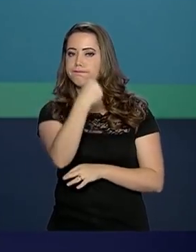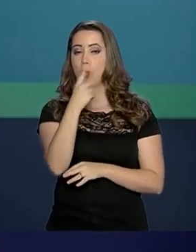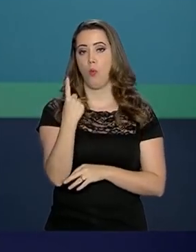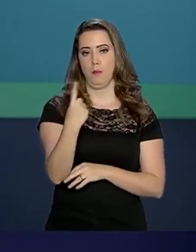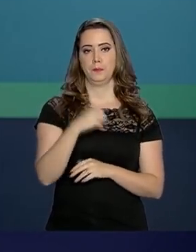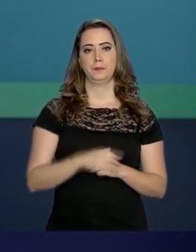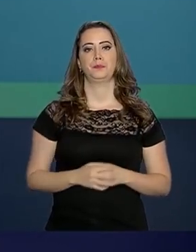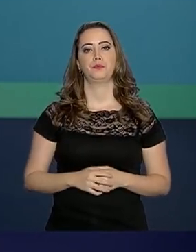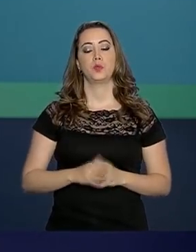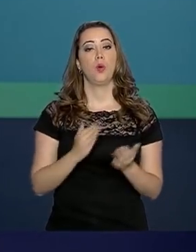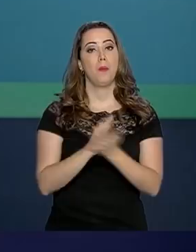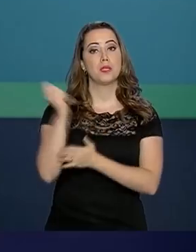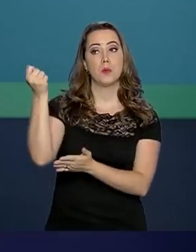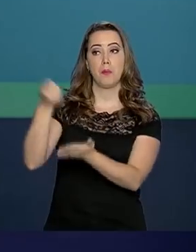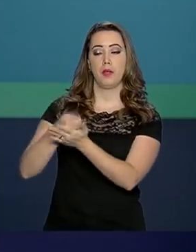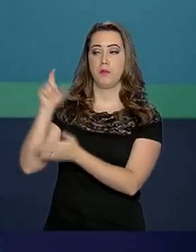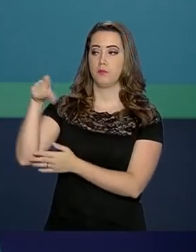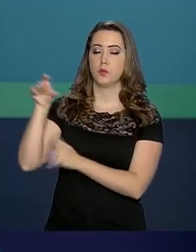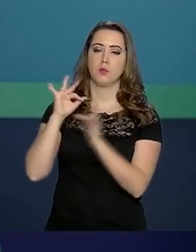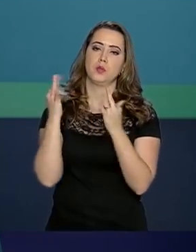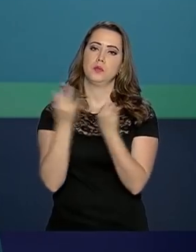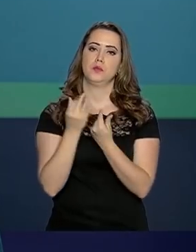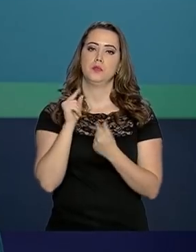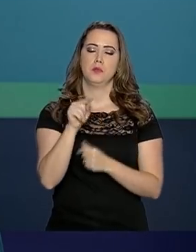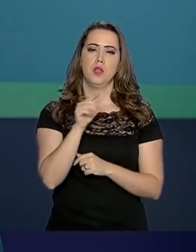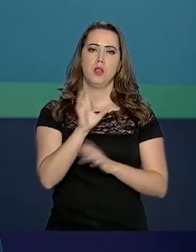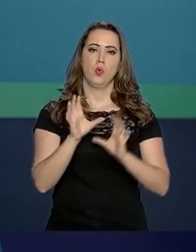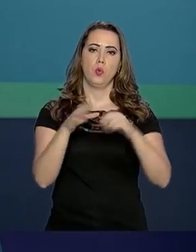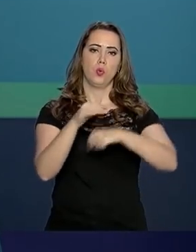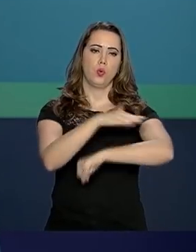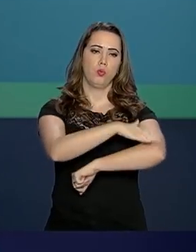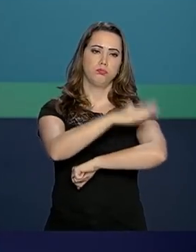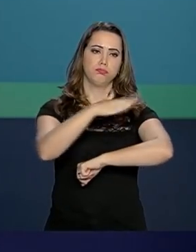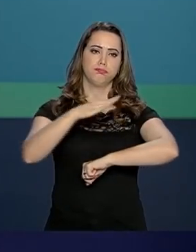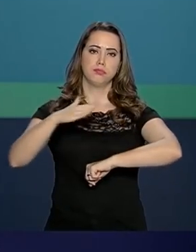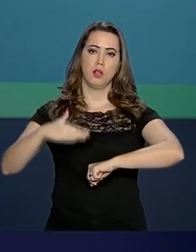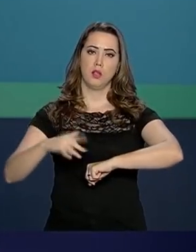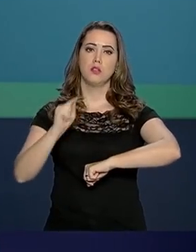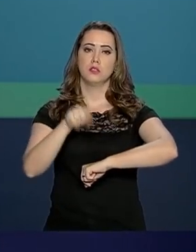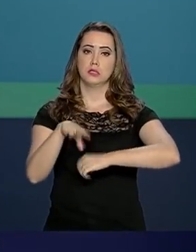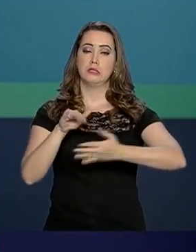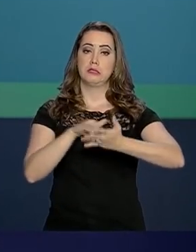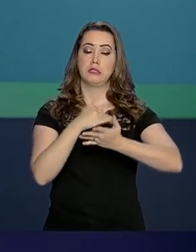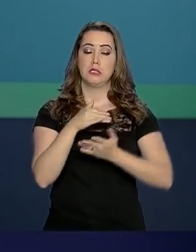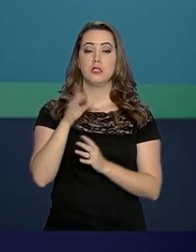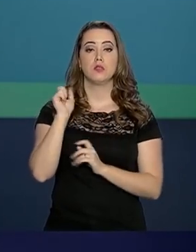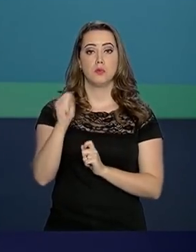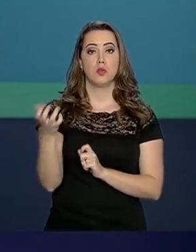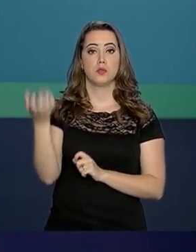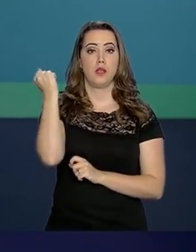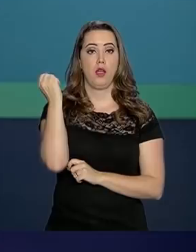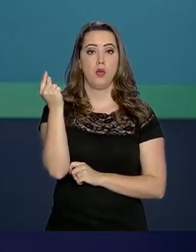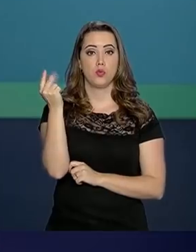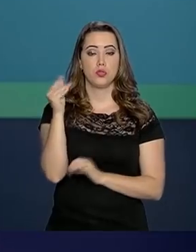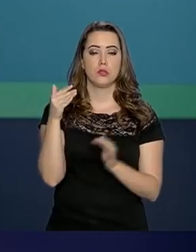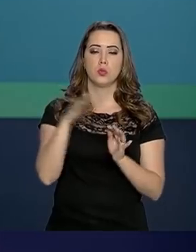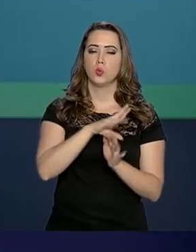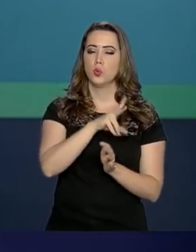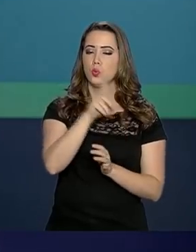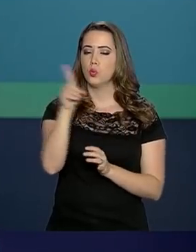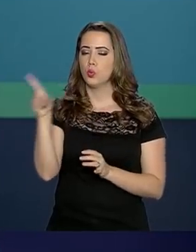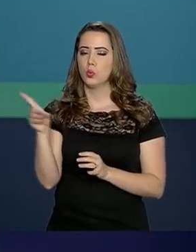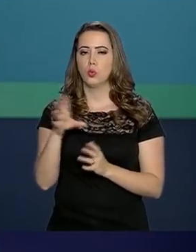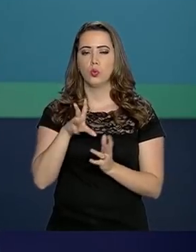o pagamento de fevereiro do Bolsa Família. Moradores de Brumadinho cadastrados no programa podem sacar o benefício durante todo o